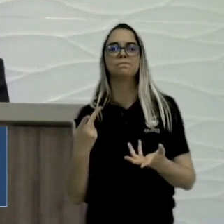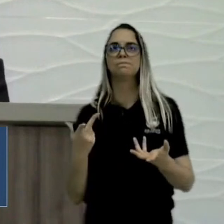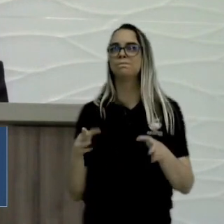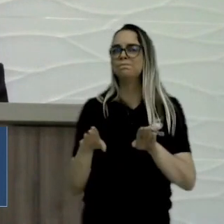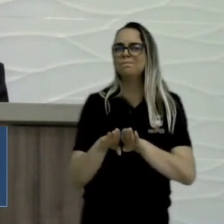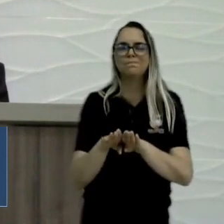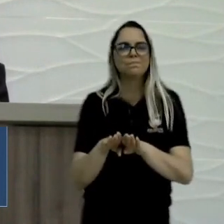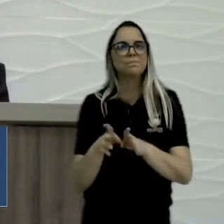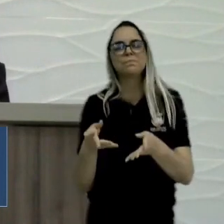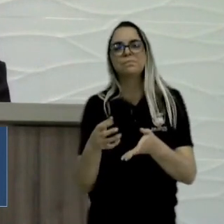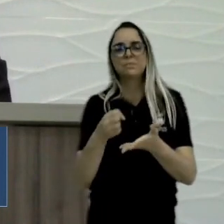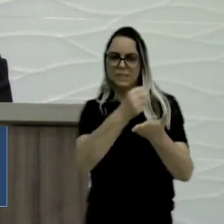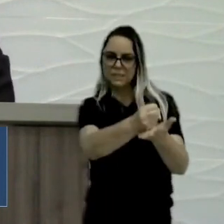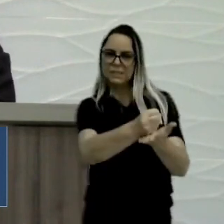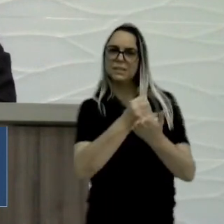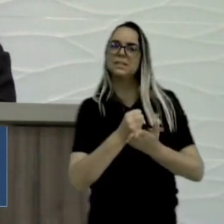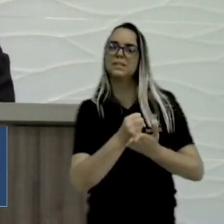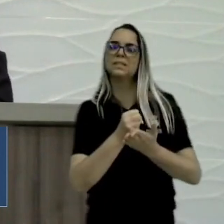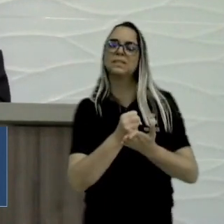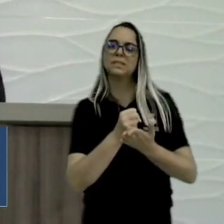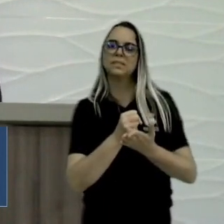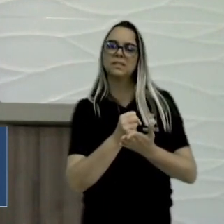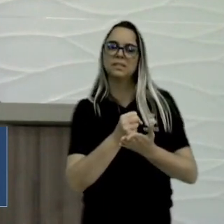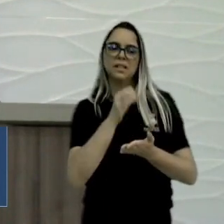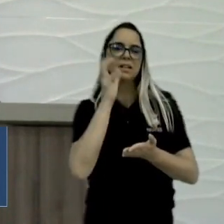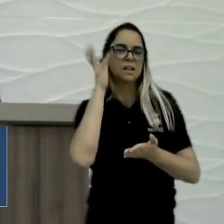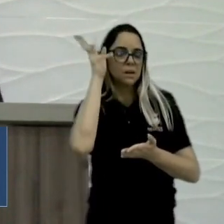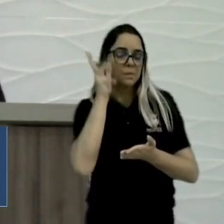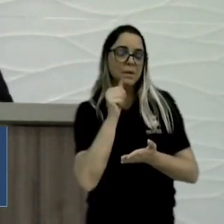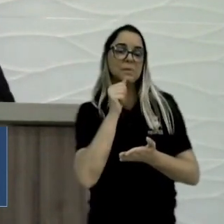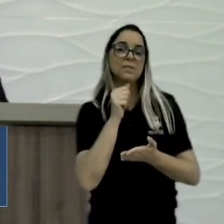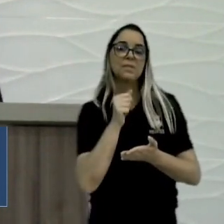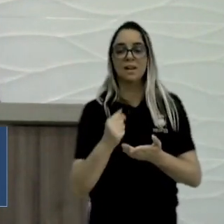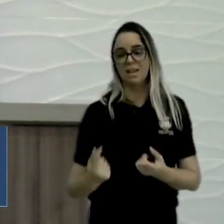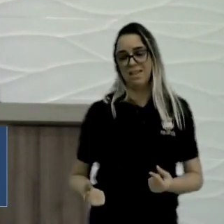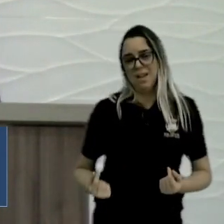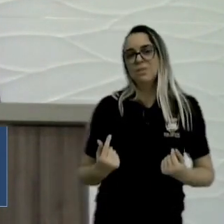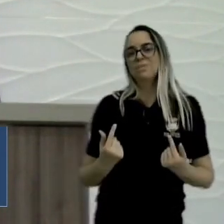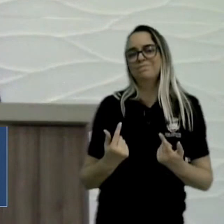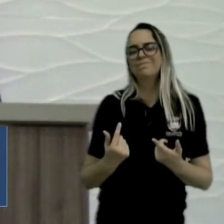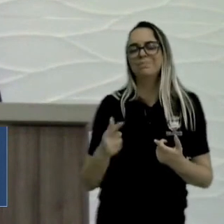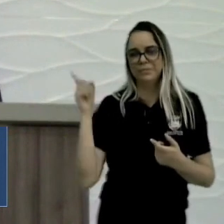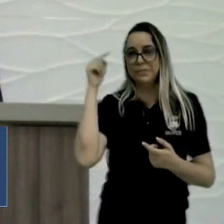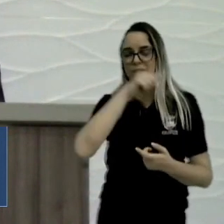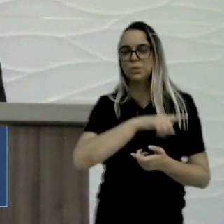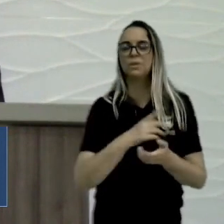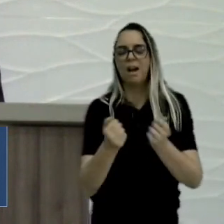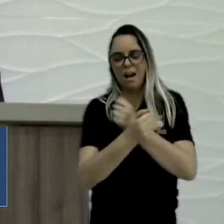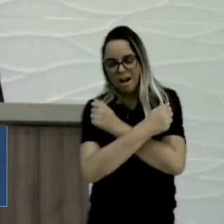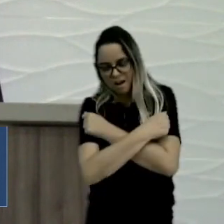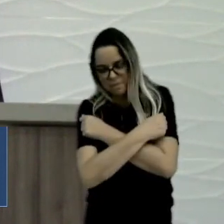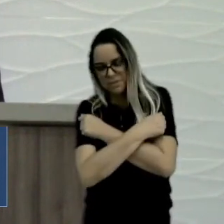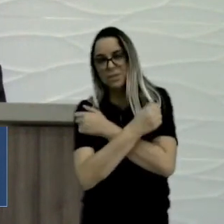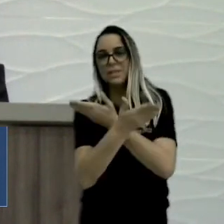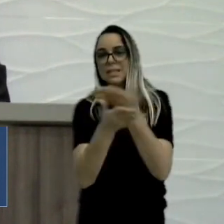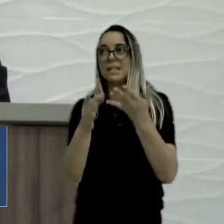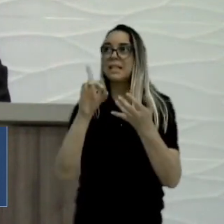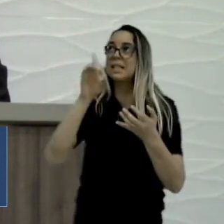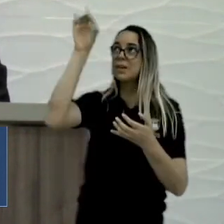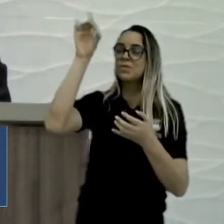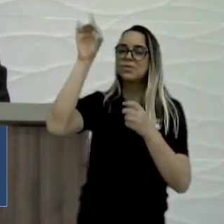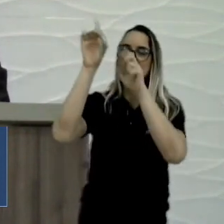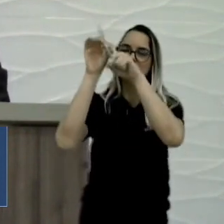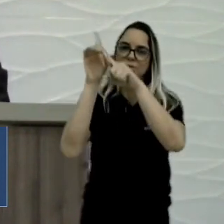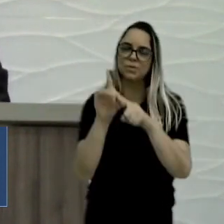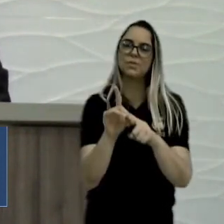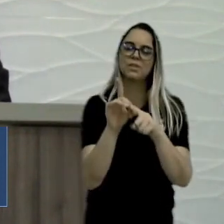incansável, nosso amigo empresário José Almeida ainda pesa no bolso da gente. Então, aqui, meu muito obrigado, um forte abraço, fico todos com Deus, E quero